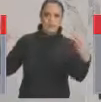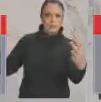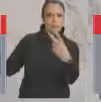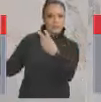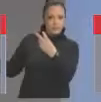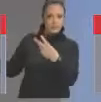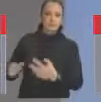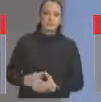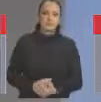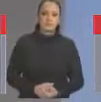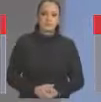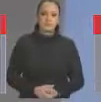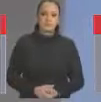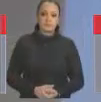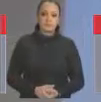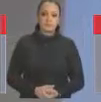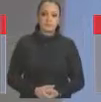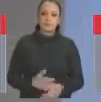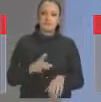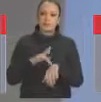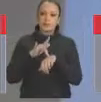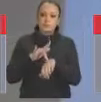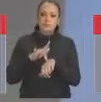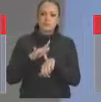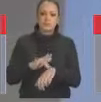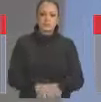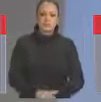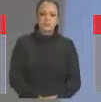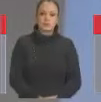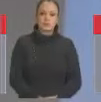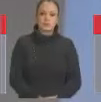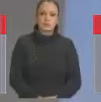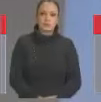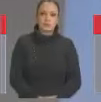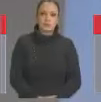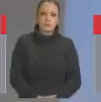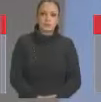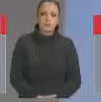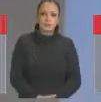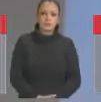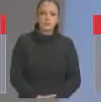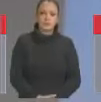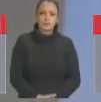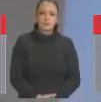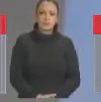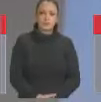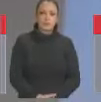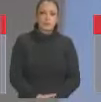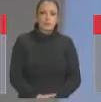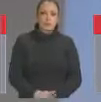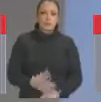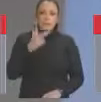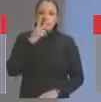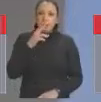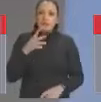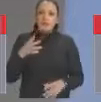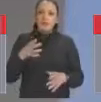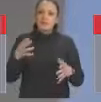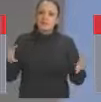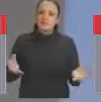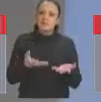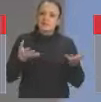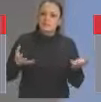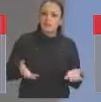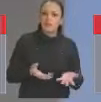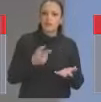informação. Olha só que absurdo total. Projeto Sorocaba Sem Doutrinação, estimulando aqui os alunos, o